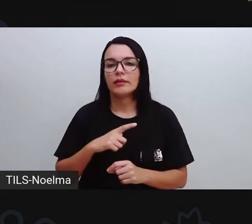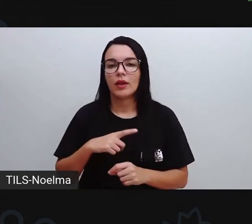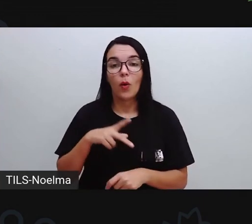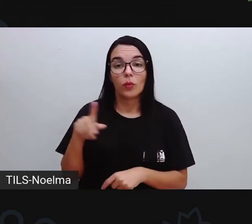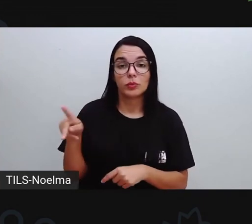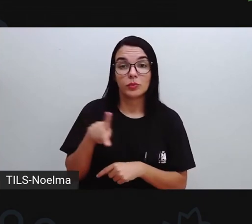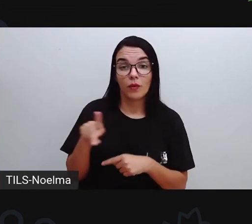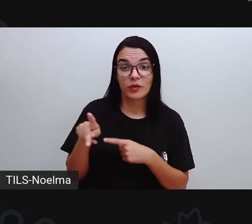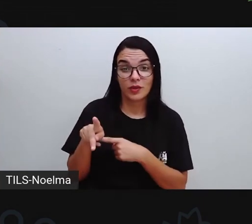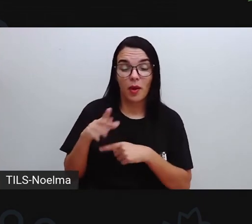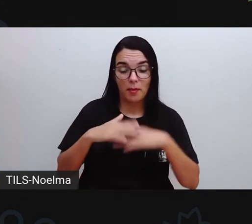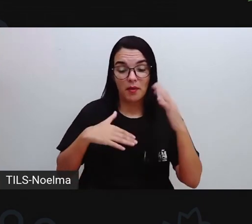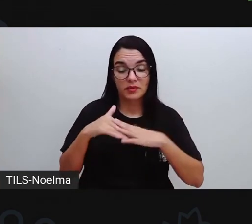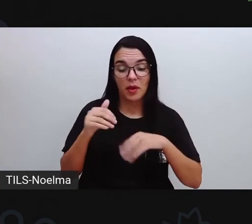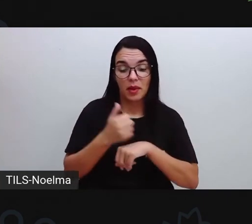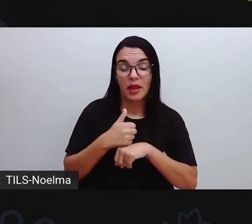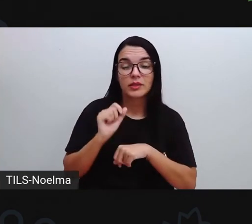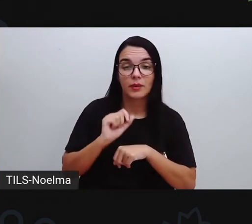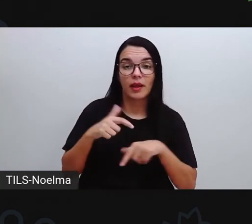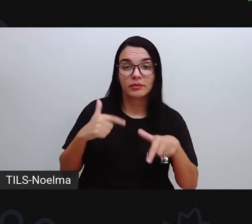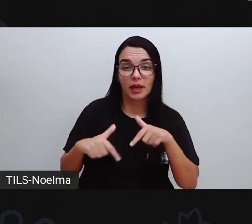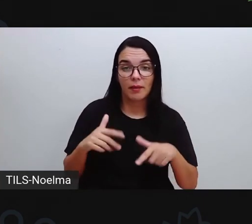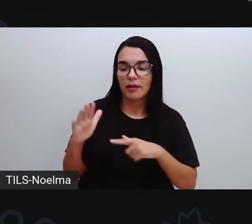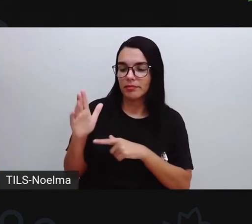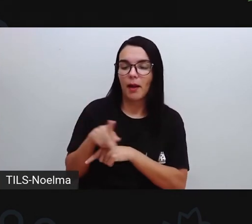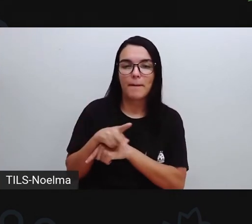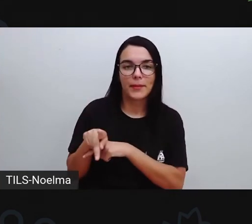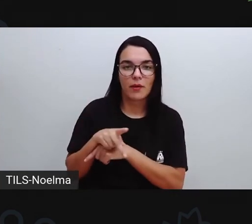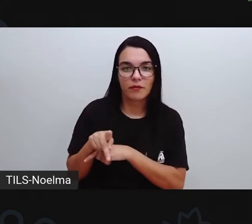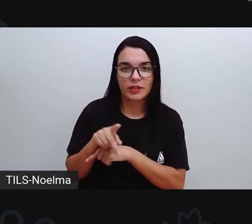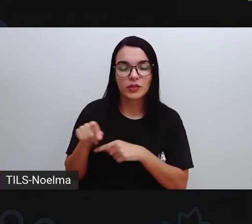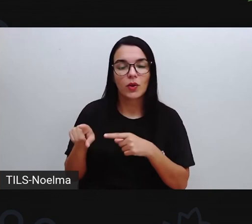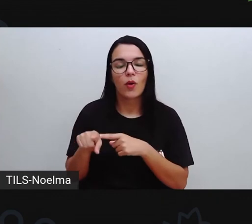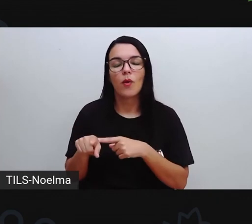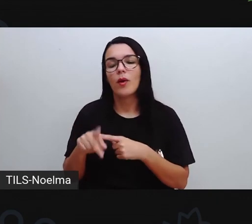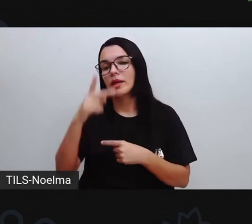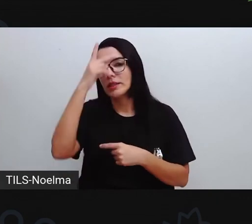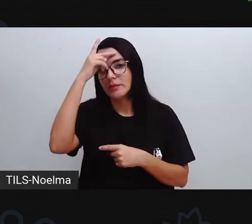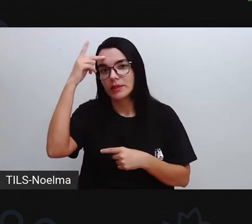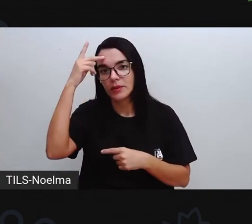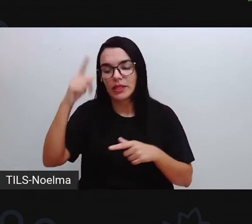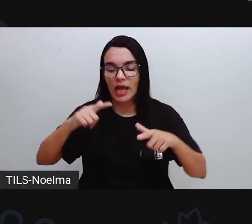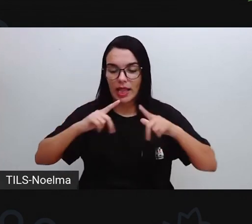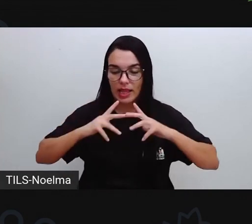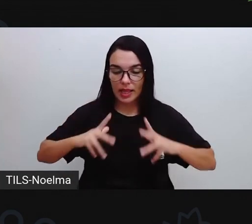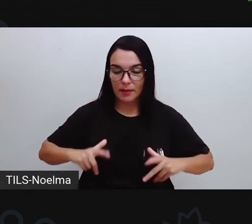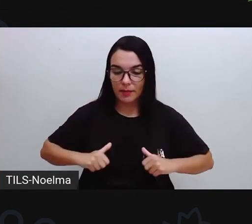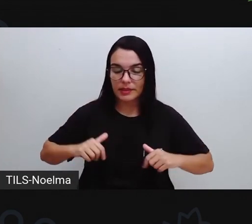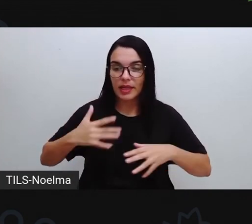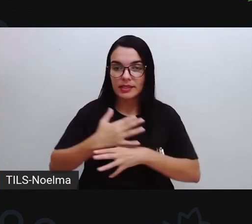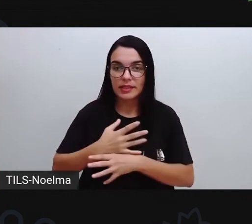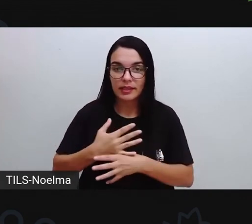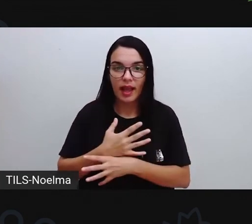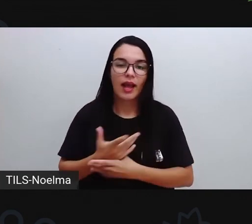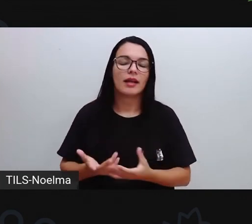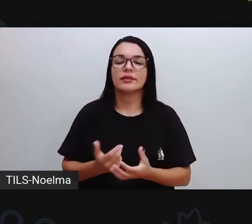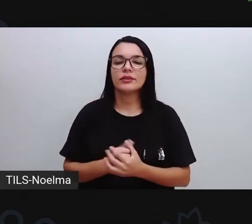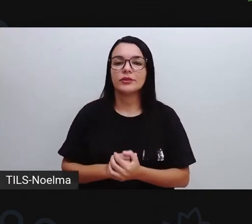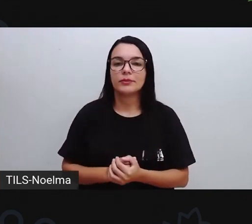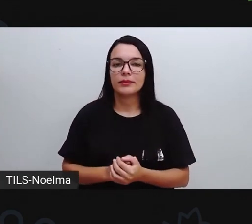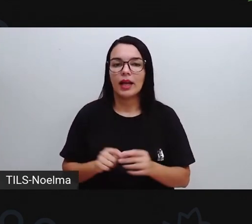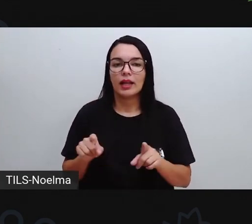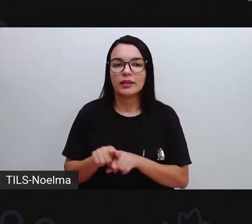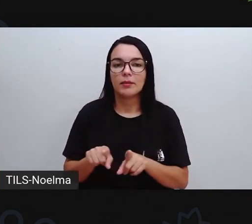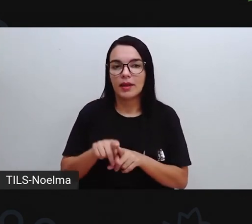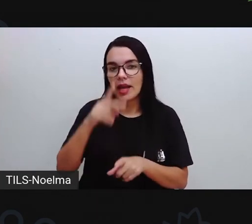professores, que é o caso também dos garis, né? Que é quem trabalha na limpeza, serviços gerais, as pessoas